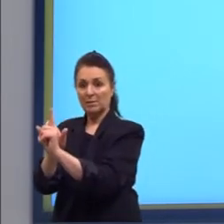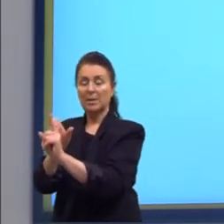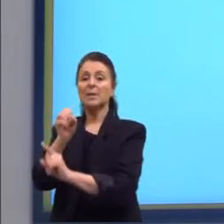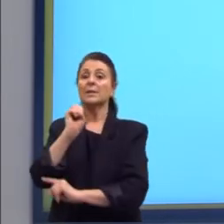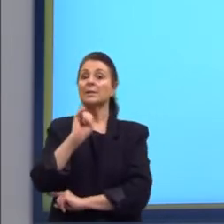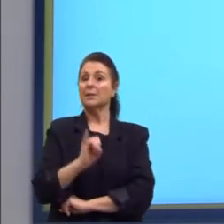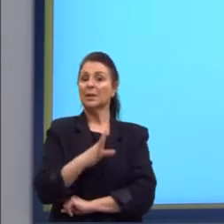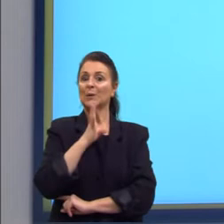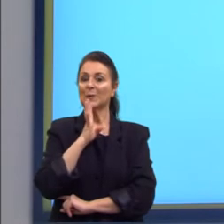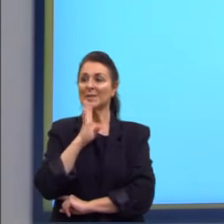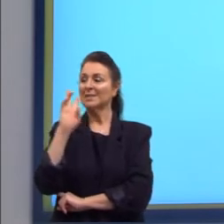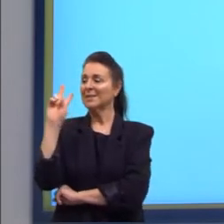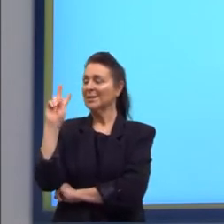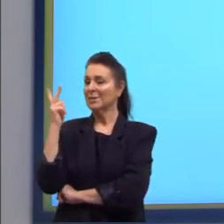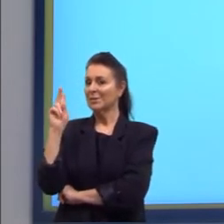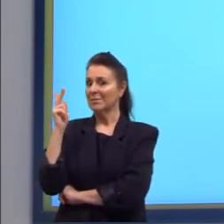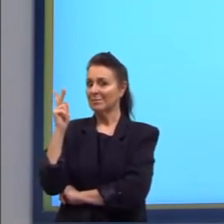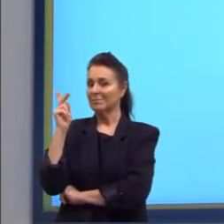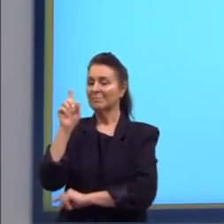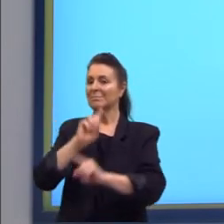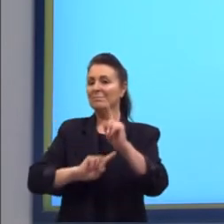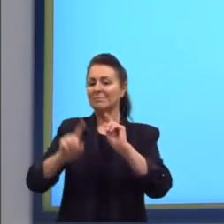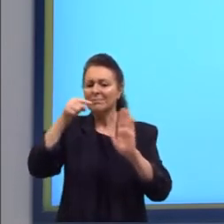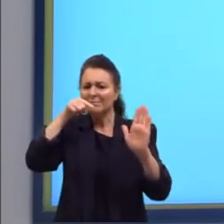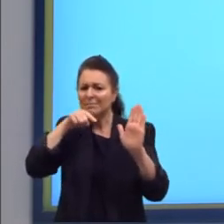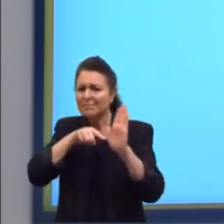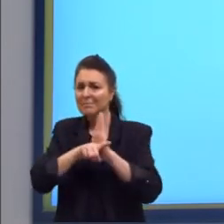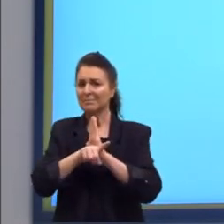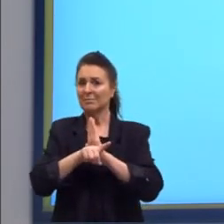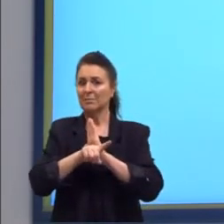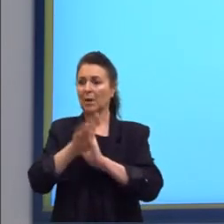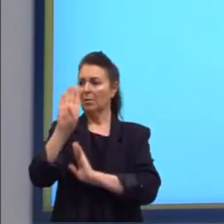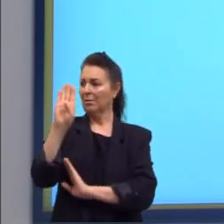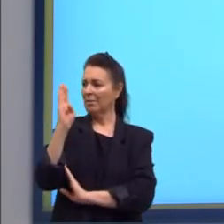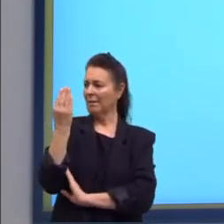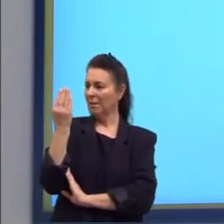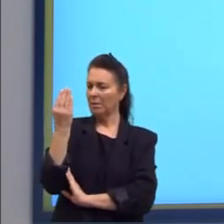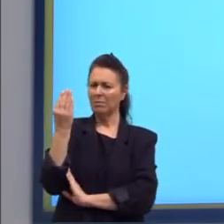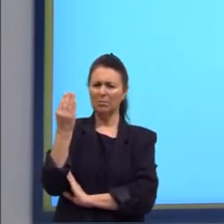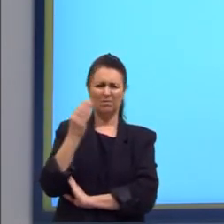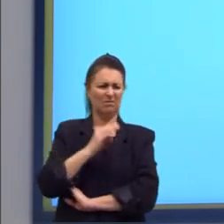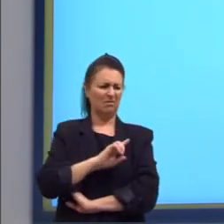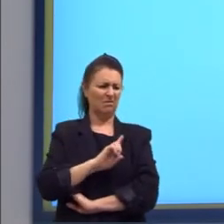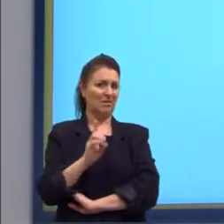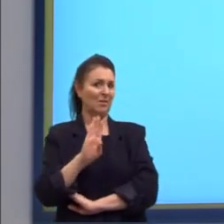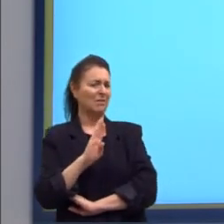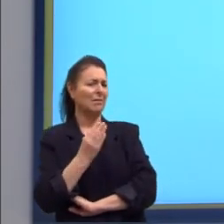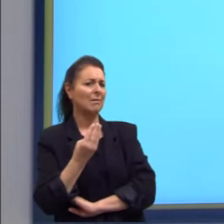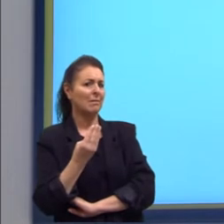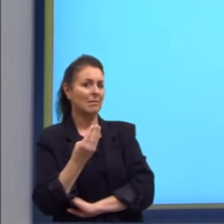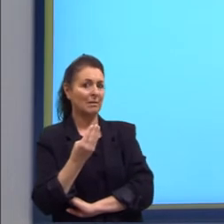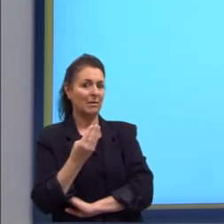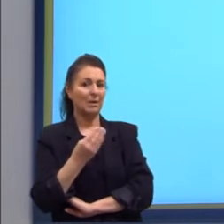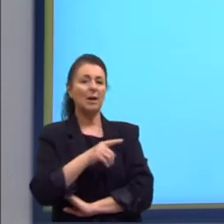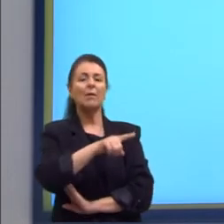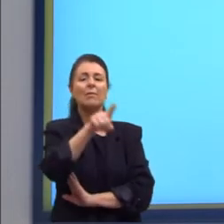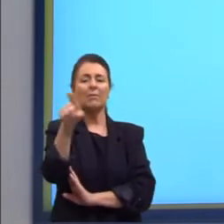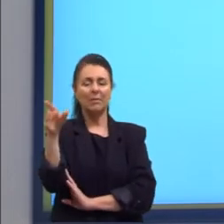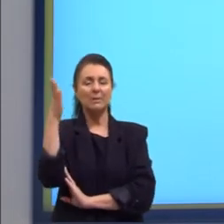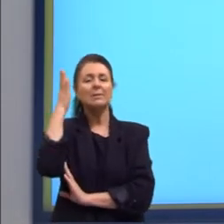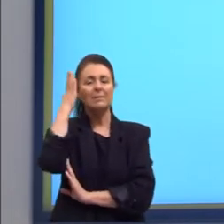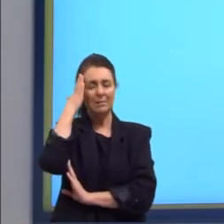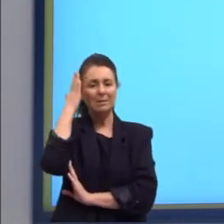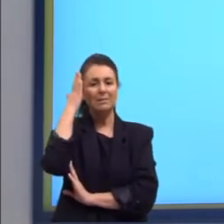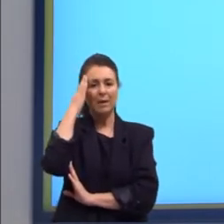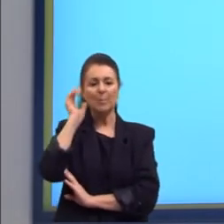a história e alguém só perguntar traiu ou não traiu, vocês já sabem ali sobre o que